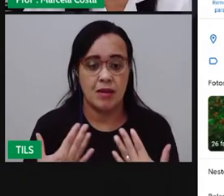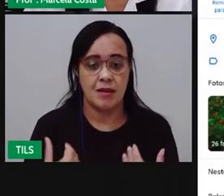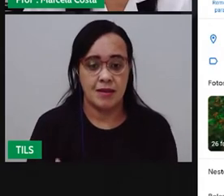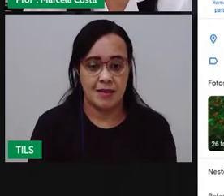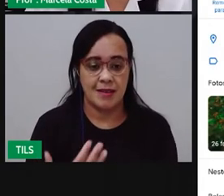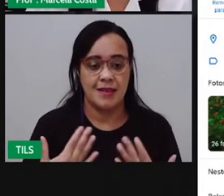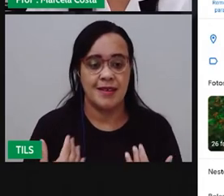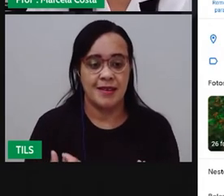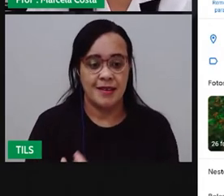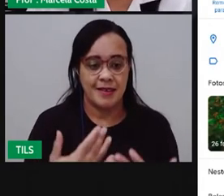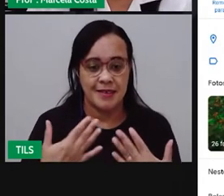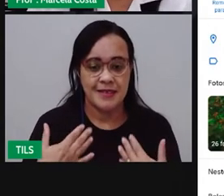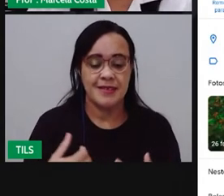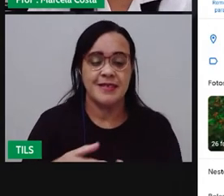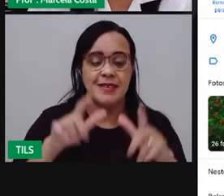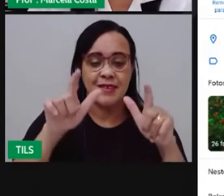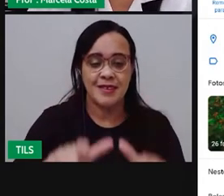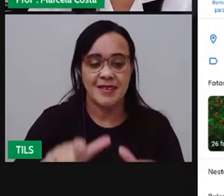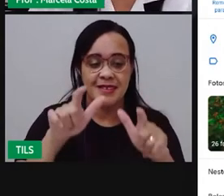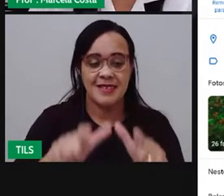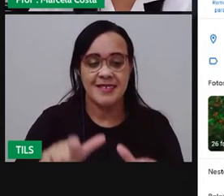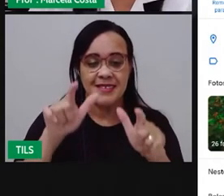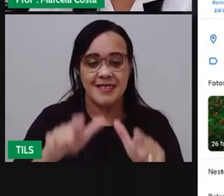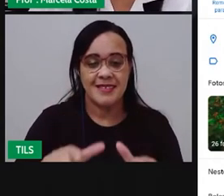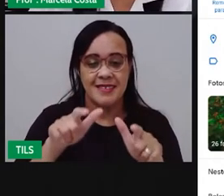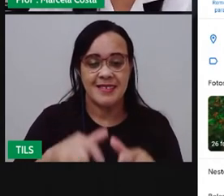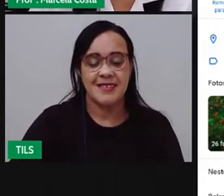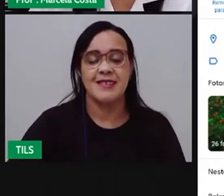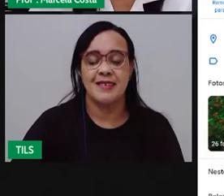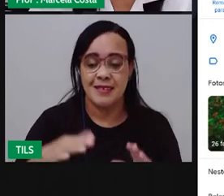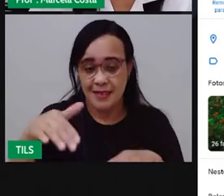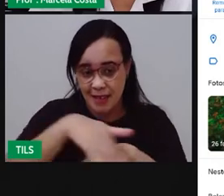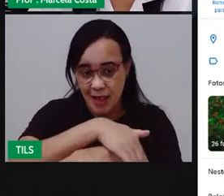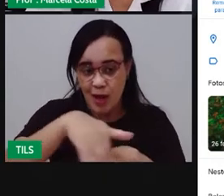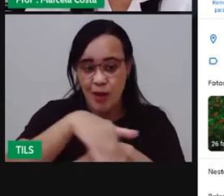baixa, que mostra aqui a localização desse baixo.